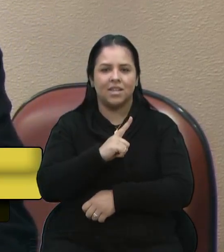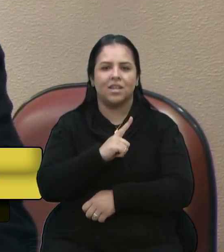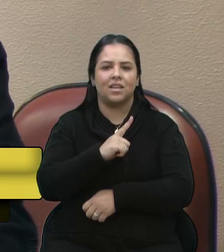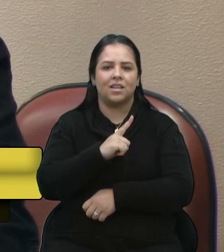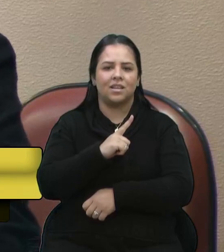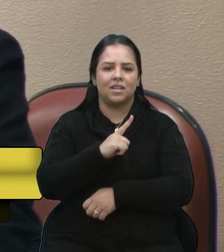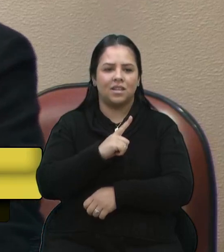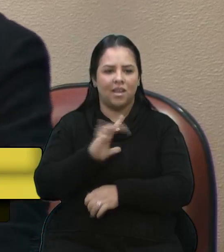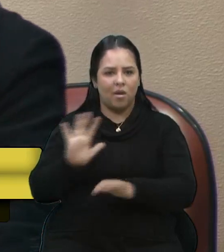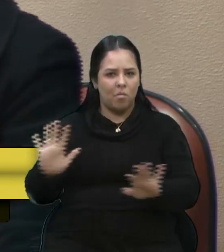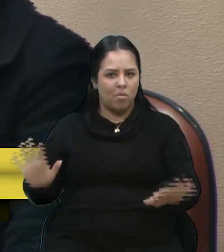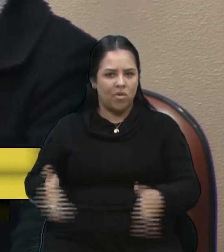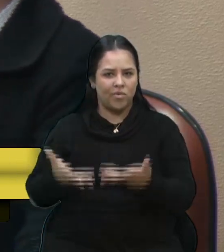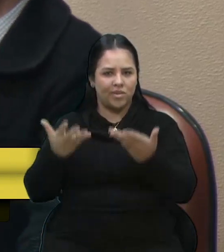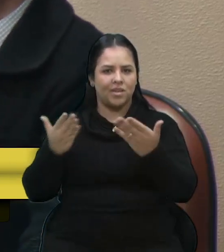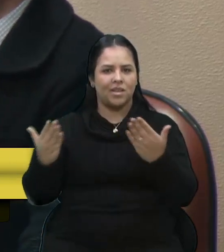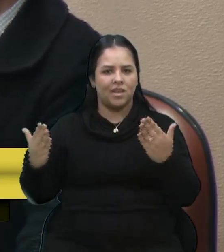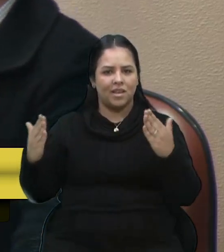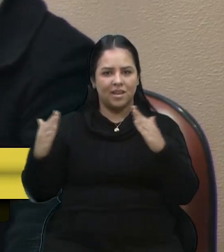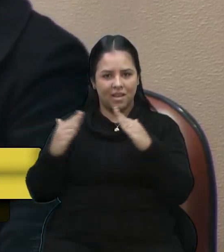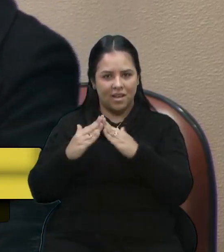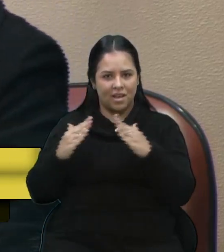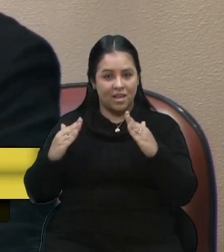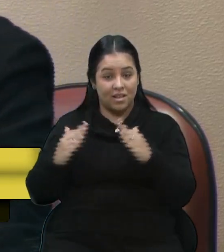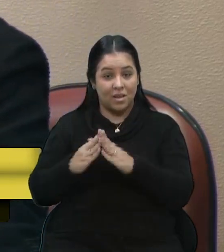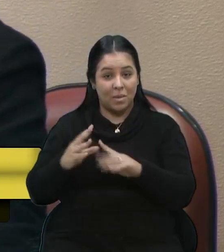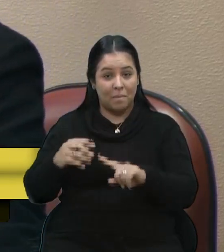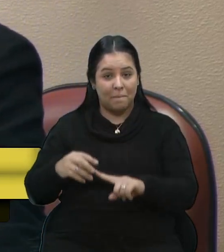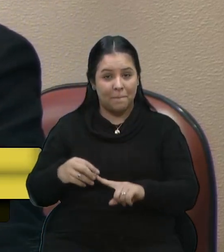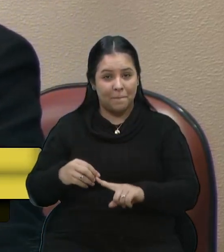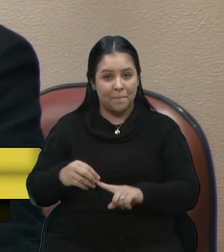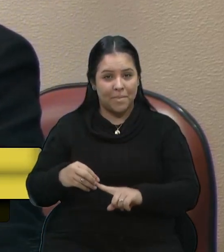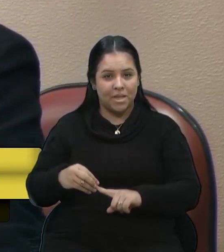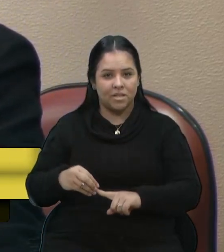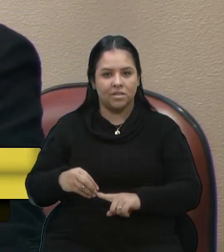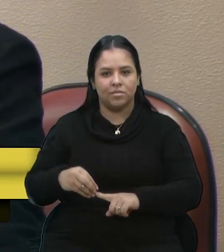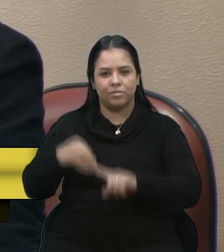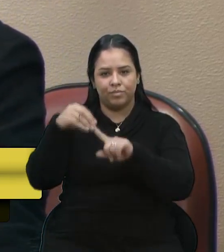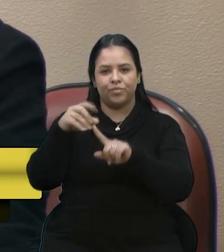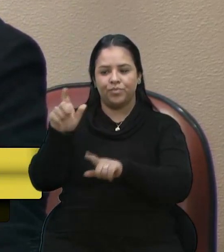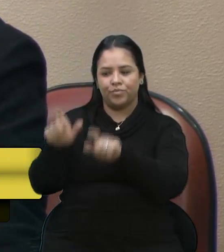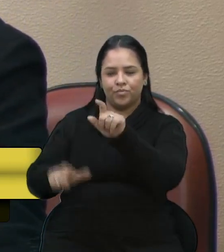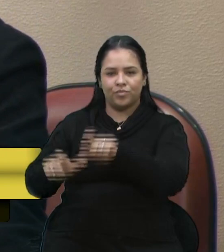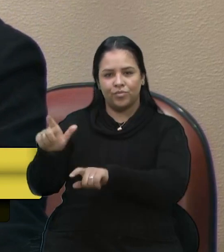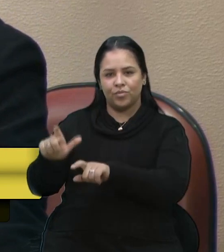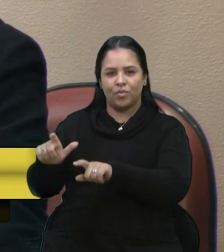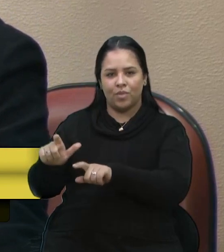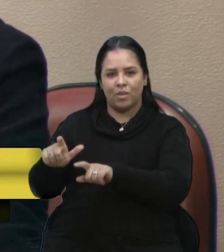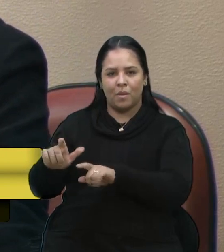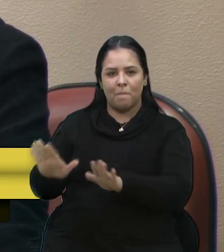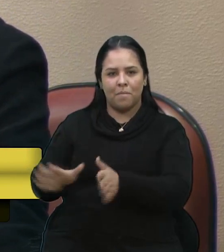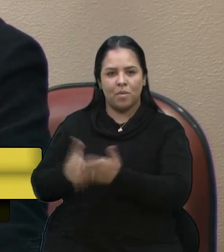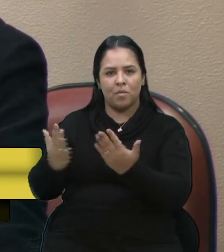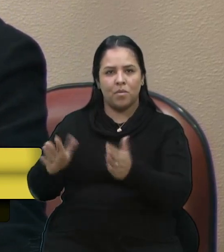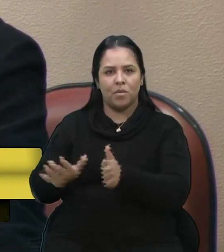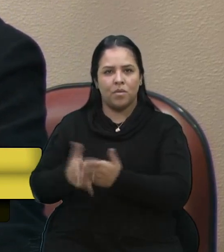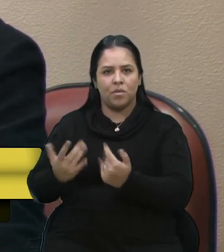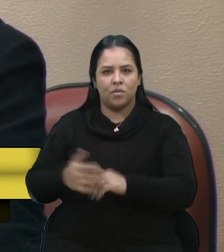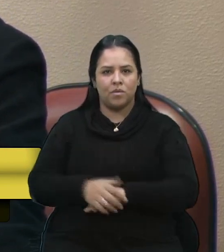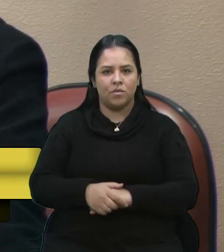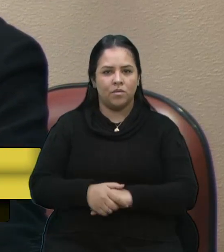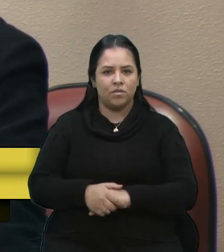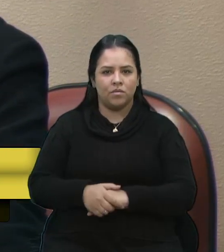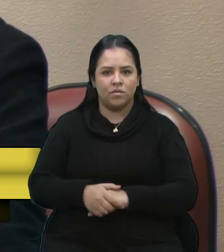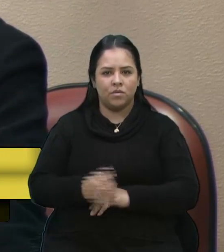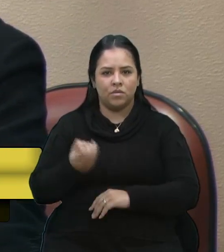moradias, principalmente a pessoas de vulnerabilidade social ou de